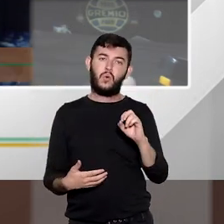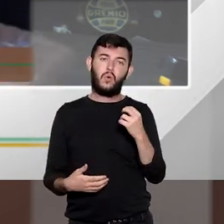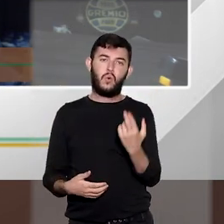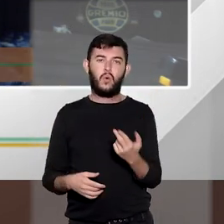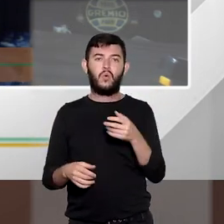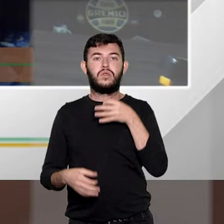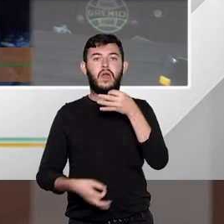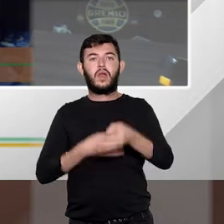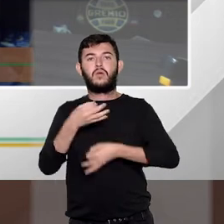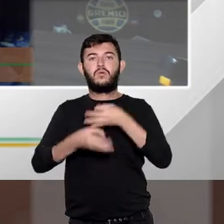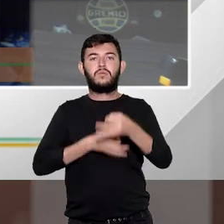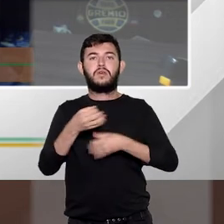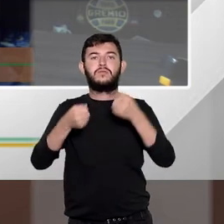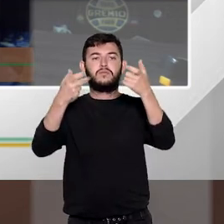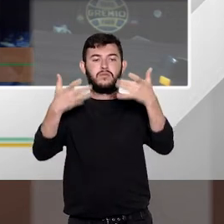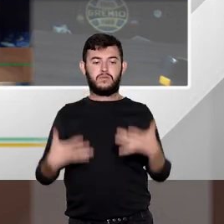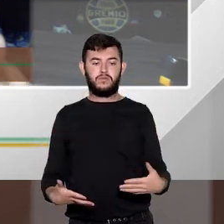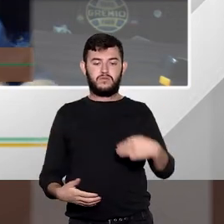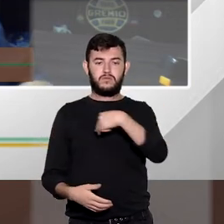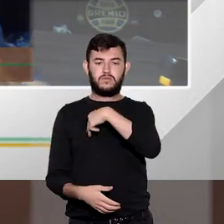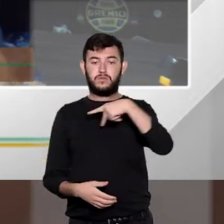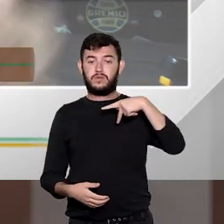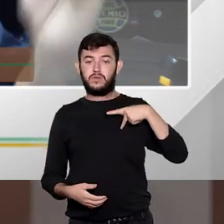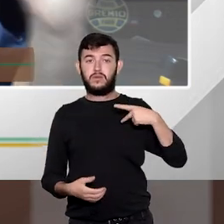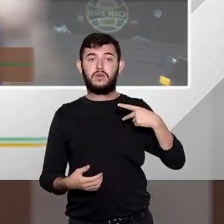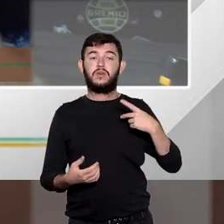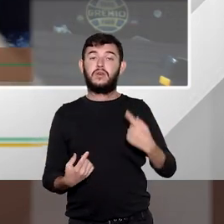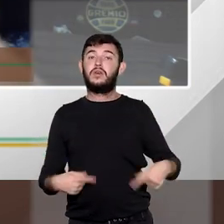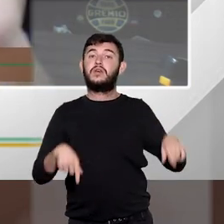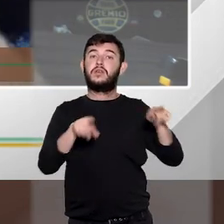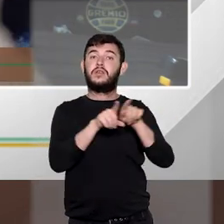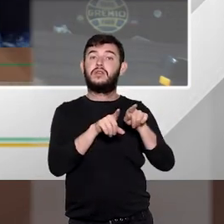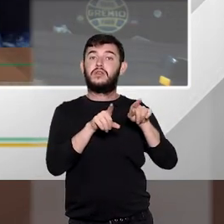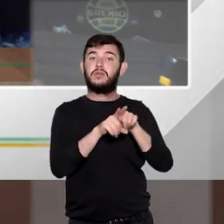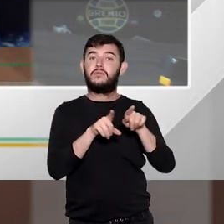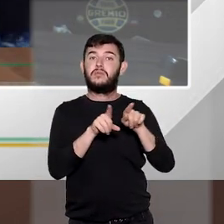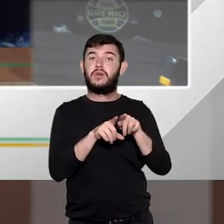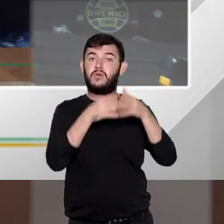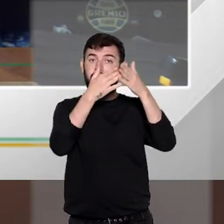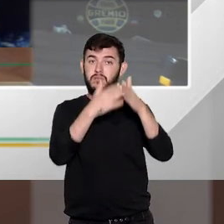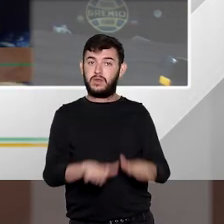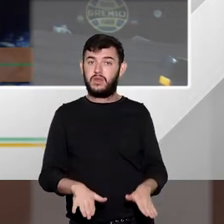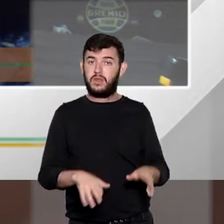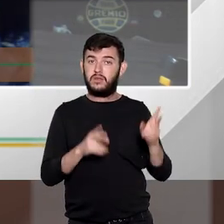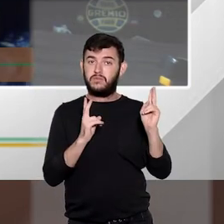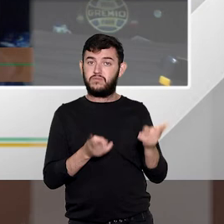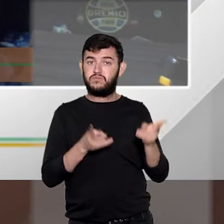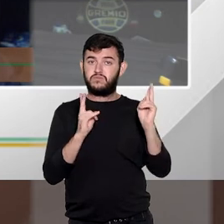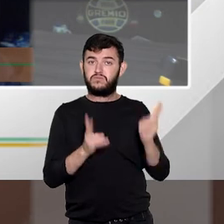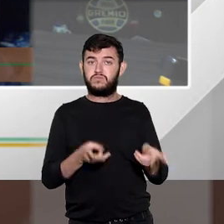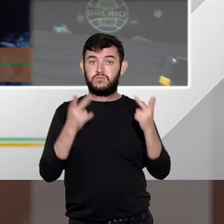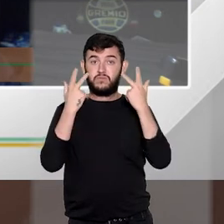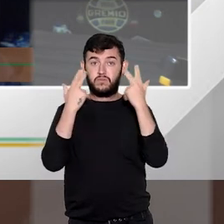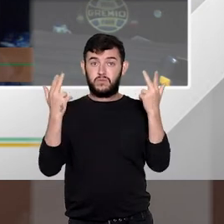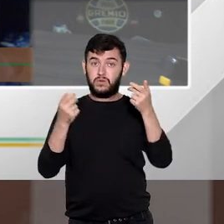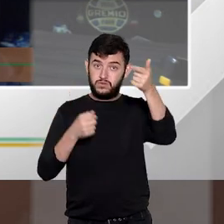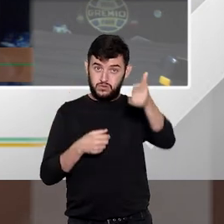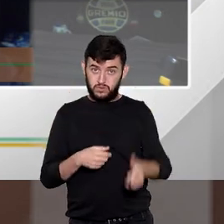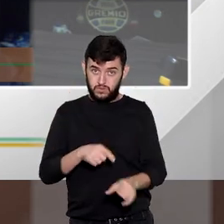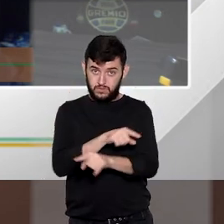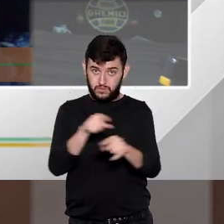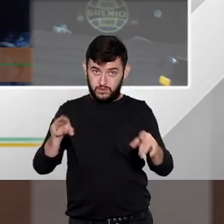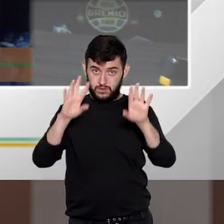argumentos do Ministério Público e mantendo e mantém a compensação mas de novo